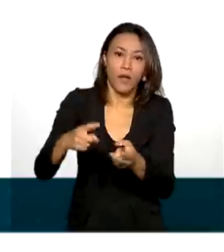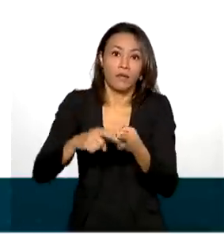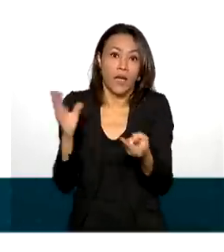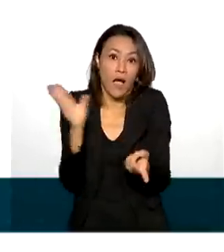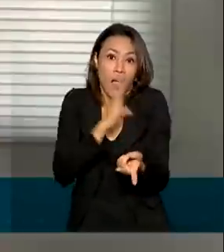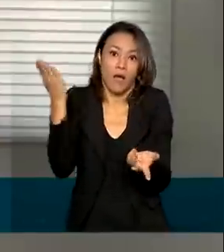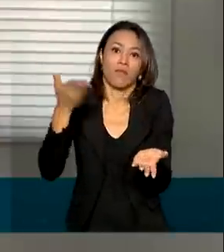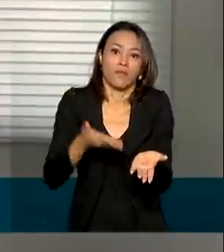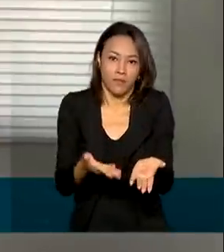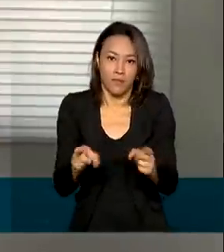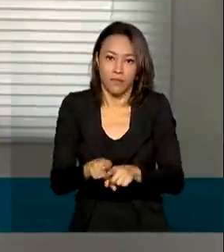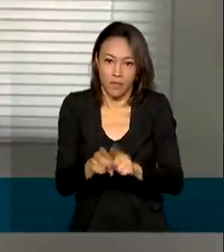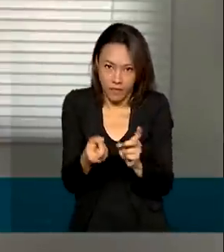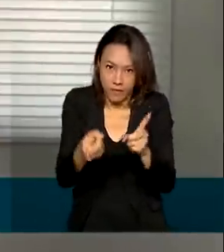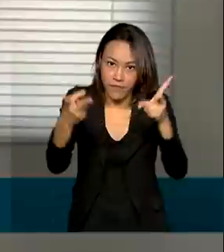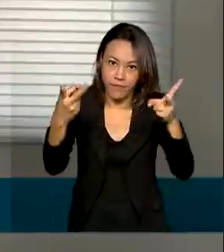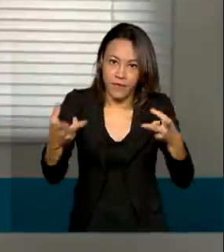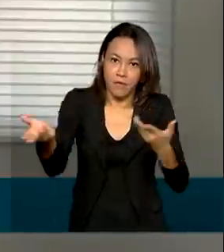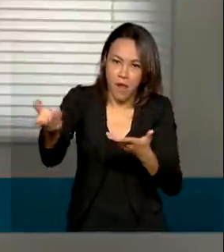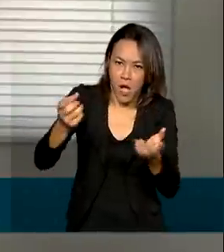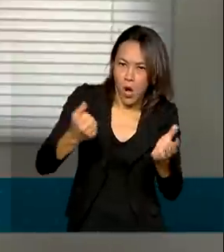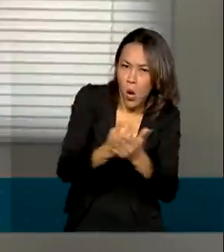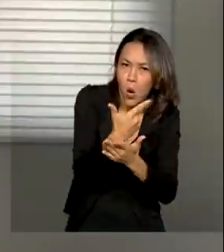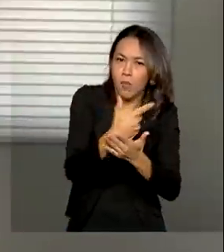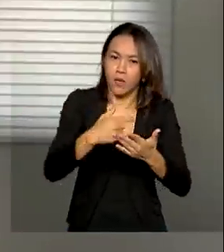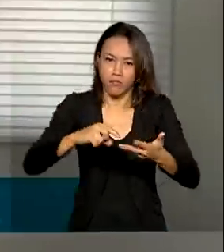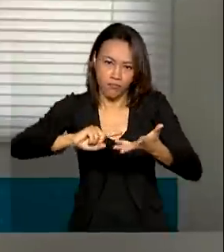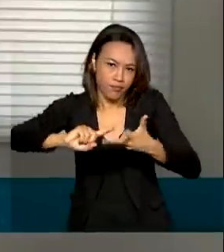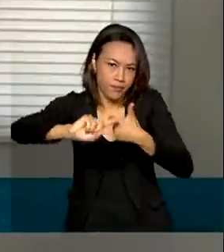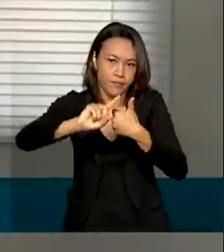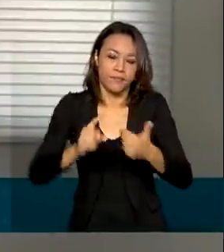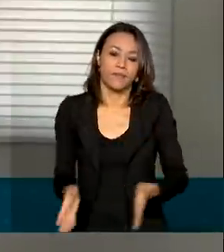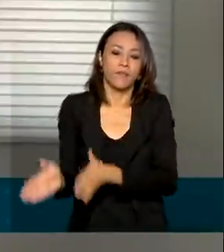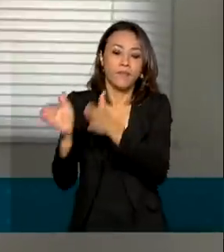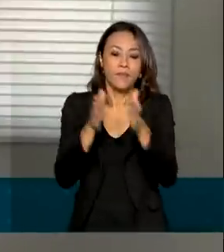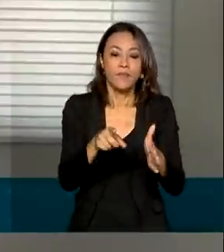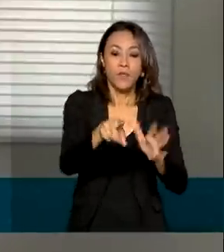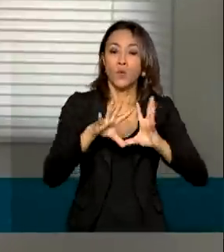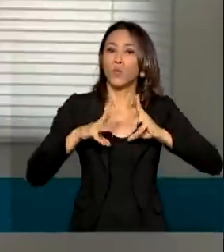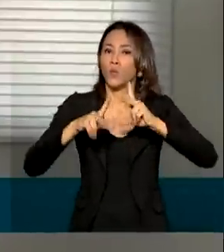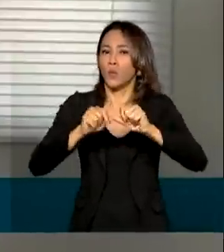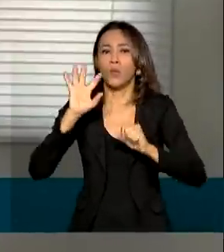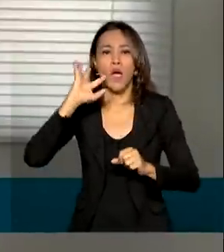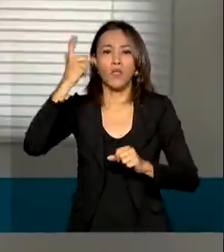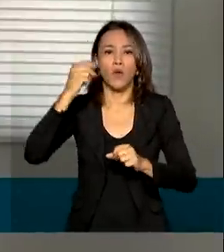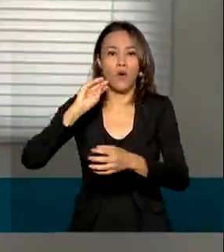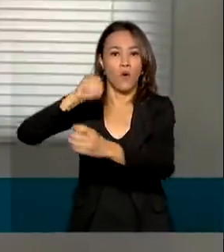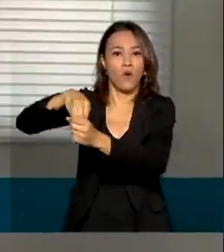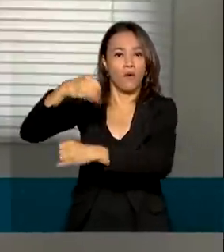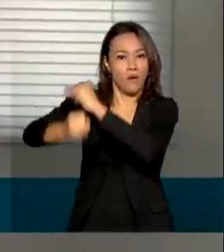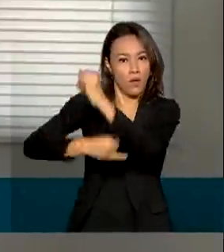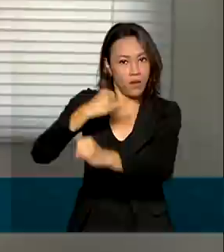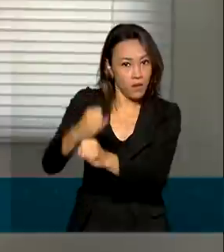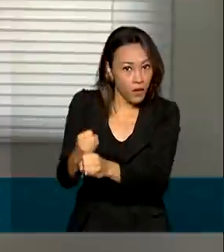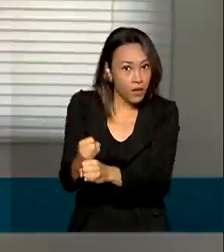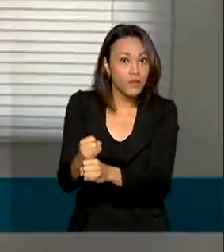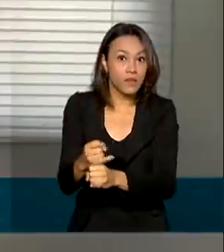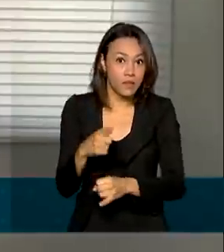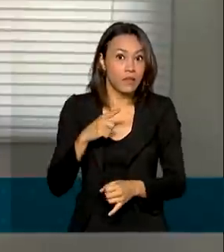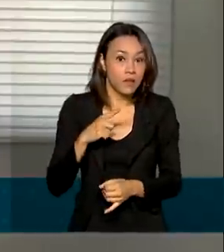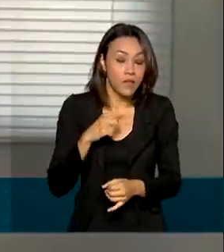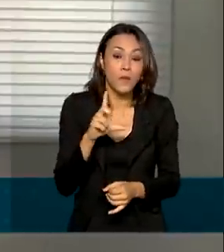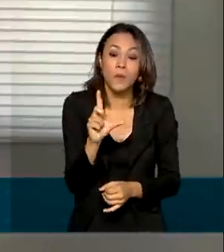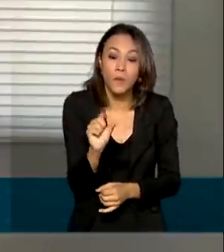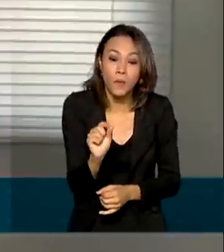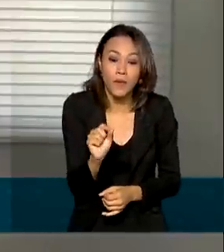operações. Todas as pendências são resolvidas eletronicamente e ainda há vantagens, como a